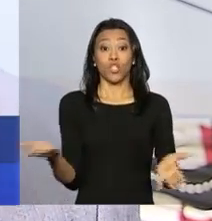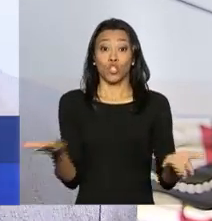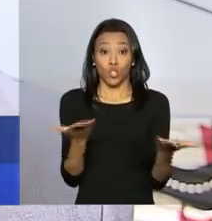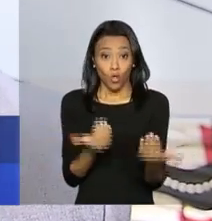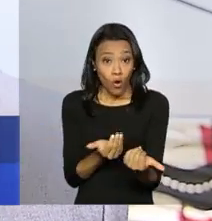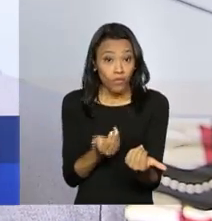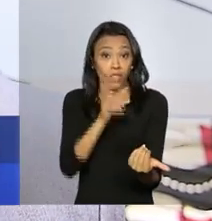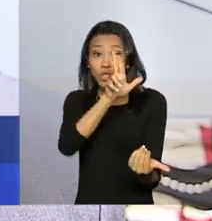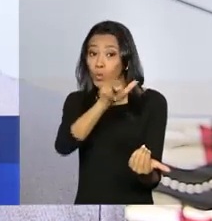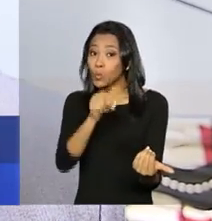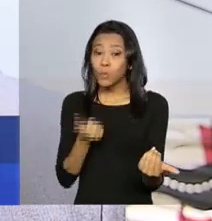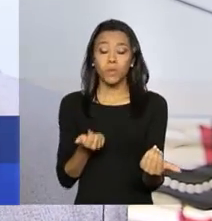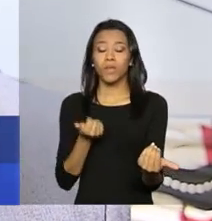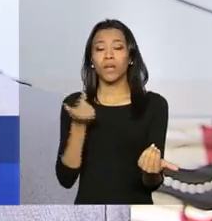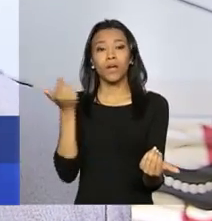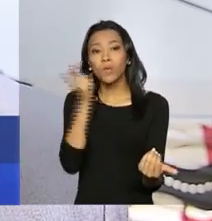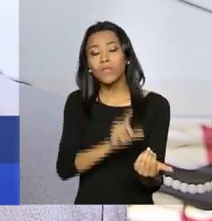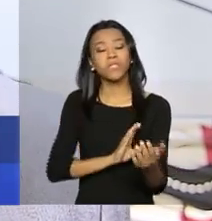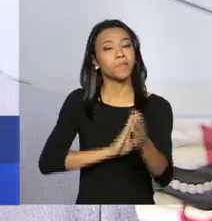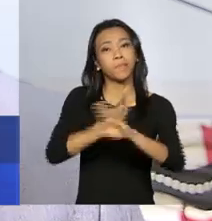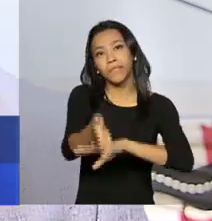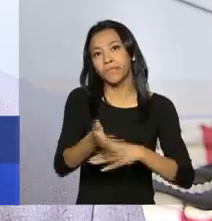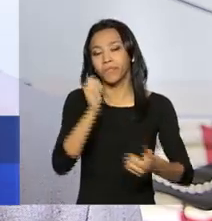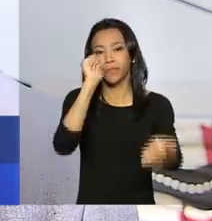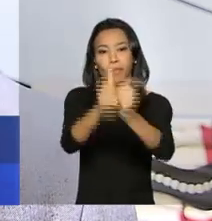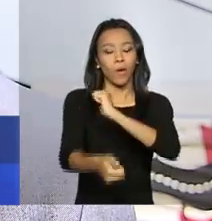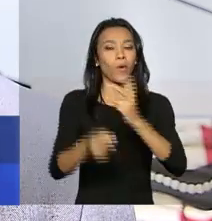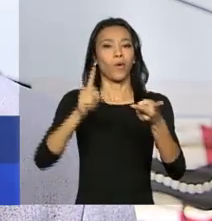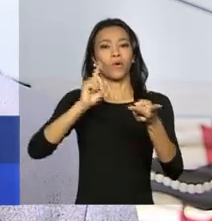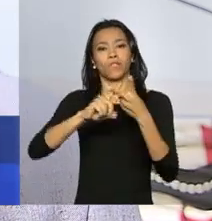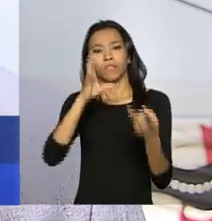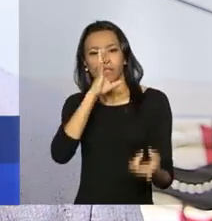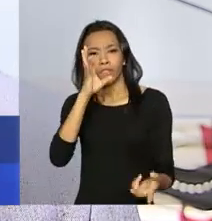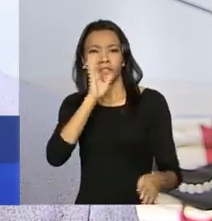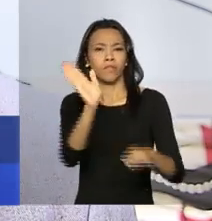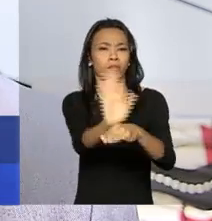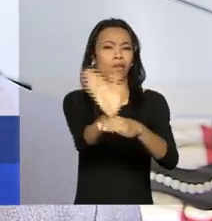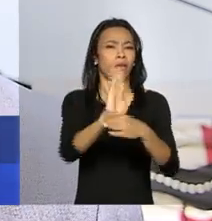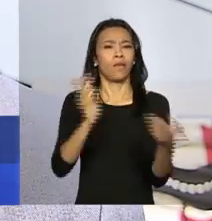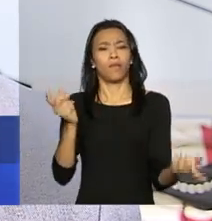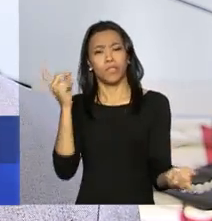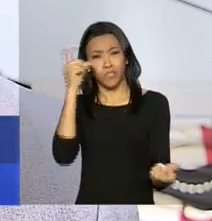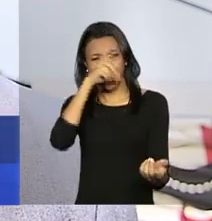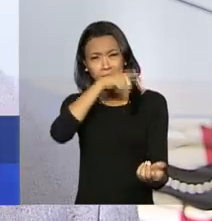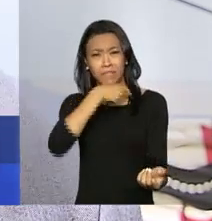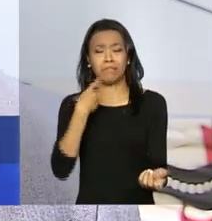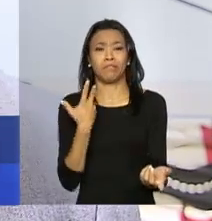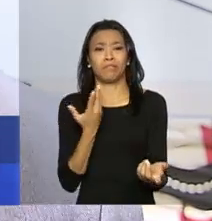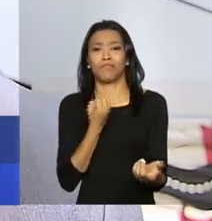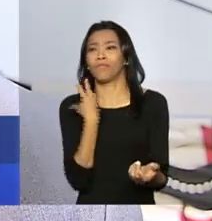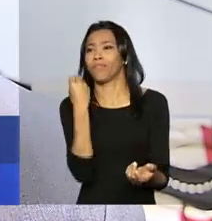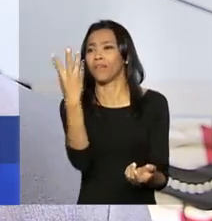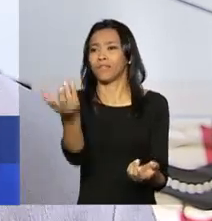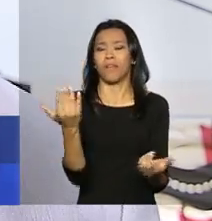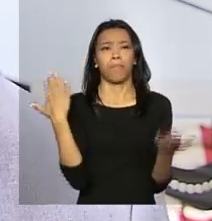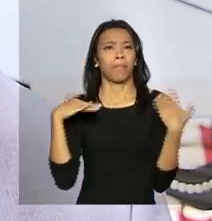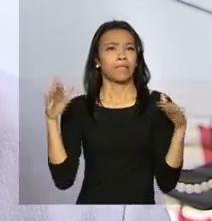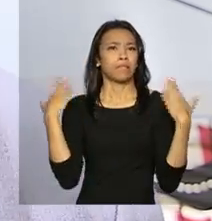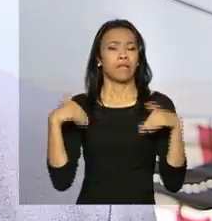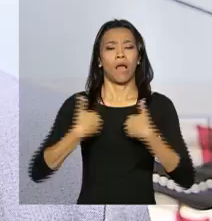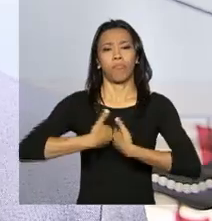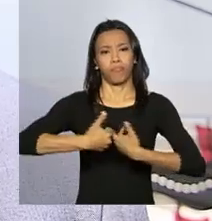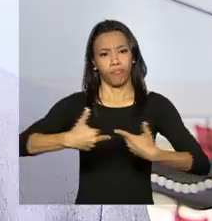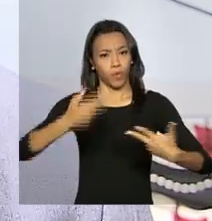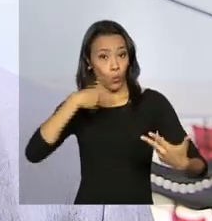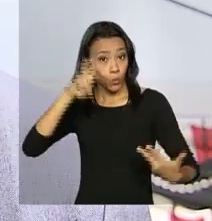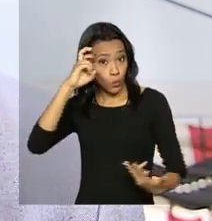que nunca tiveram benefícios culturais, esportivos, que têm dificuldade do transporte interestadual para ter acesso ao lazer, à educação,